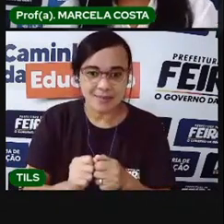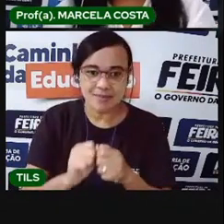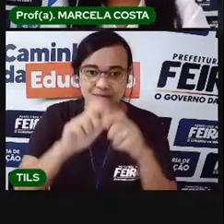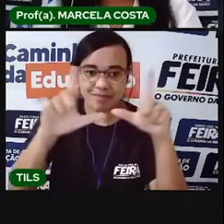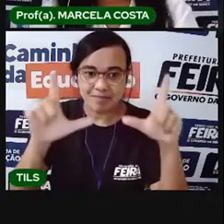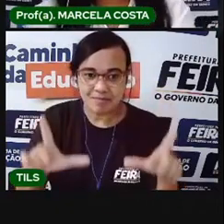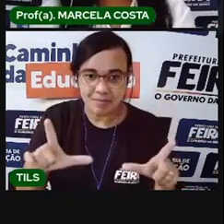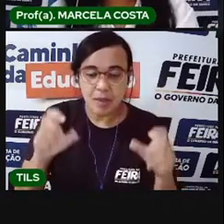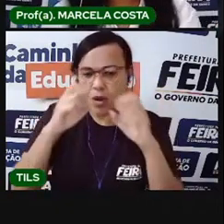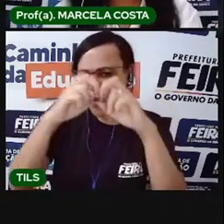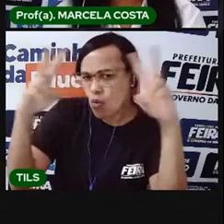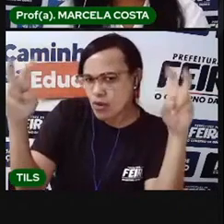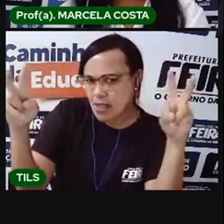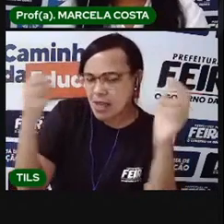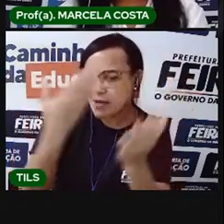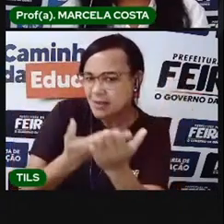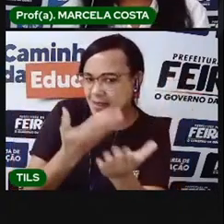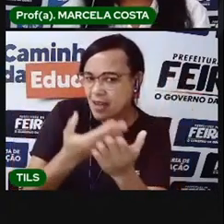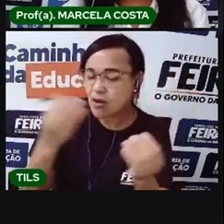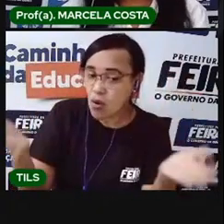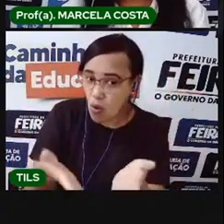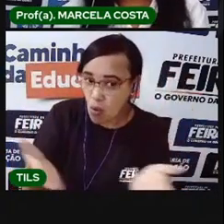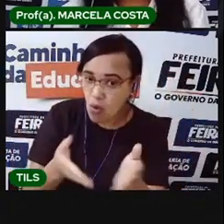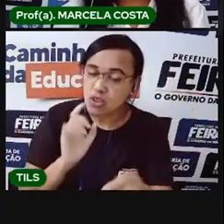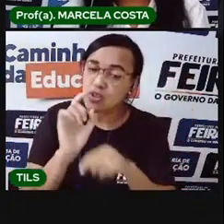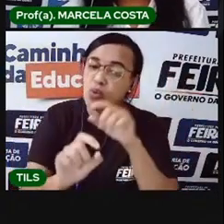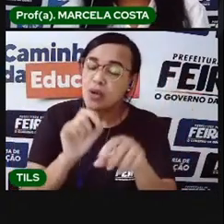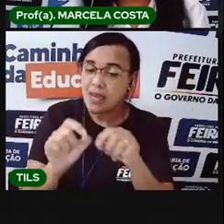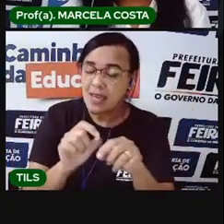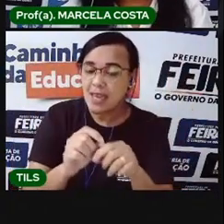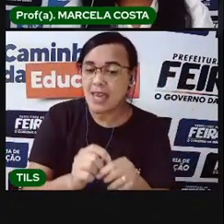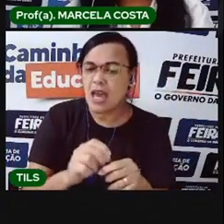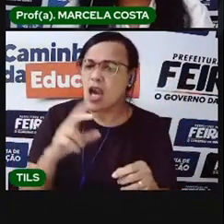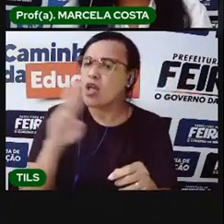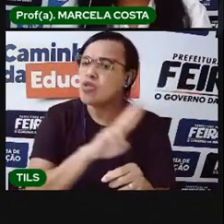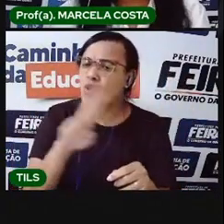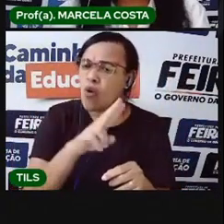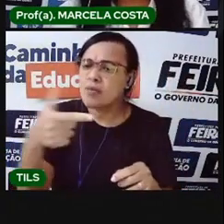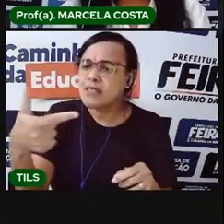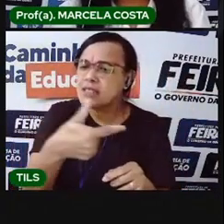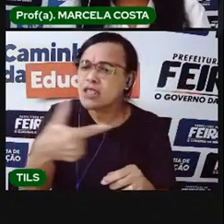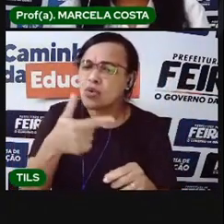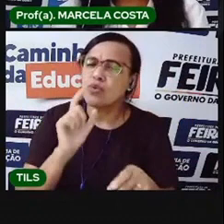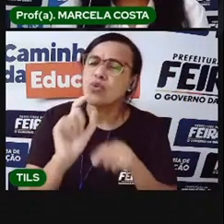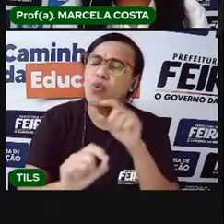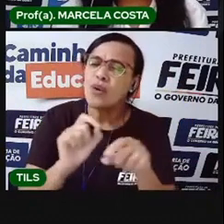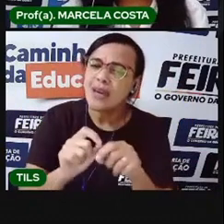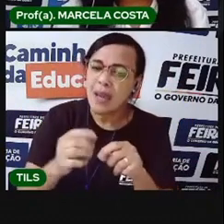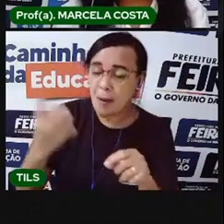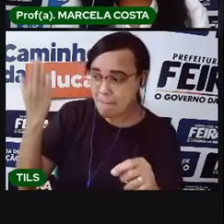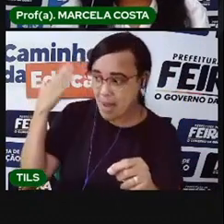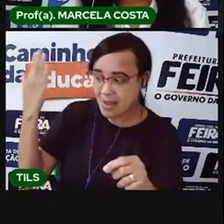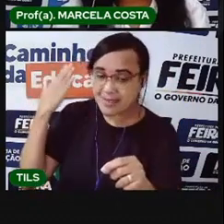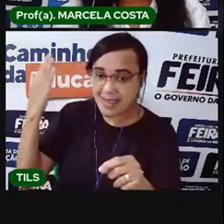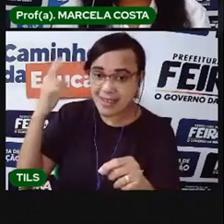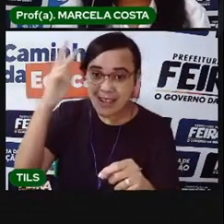O tema da aula de hoje é sobre o sobrenome. Lembra que, em uma outra aula, a gente